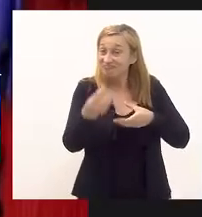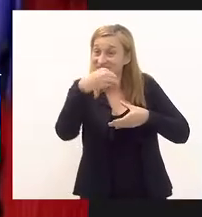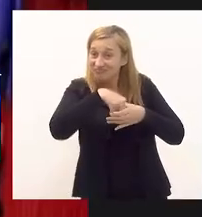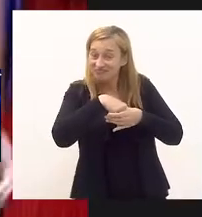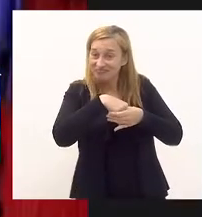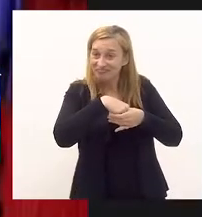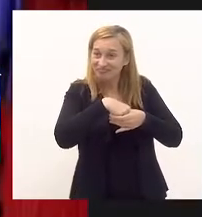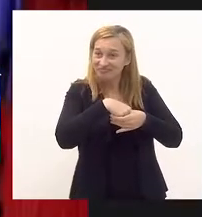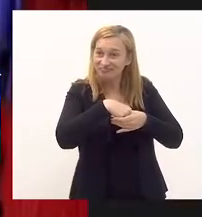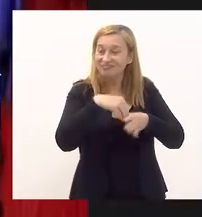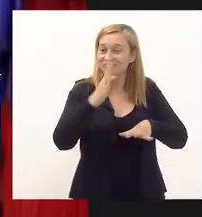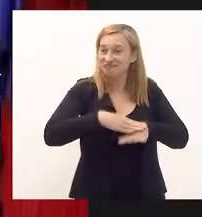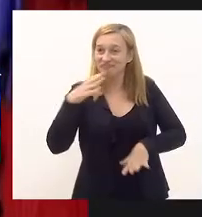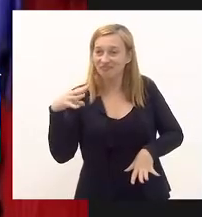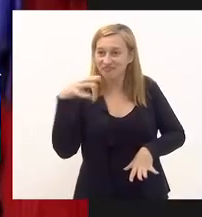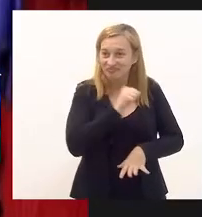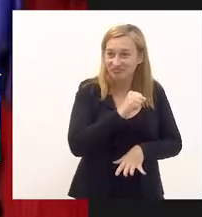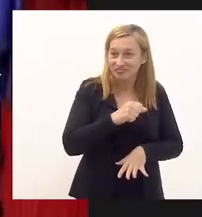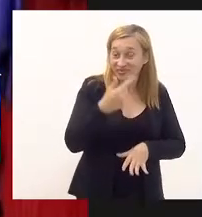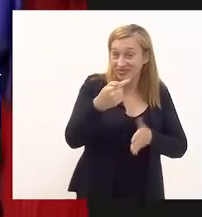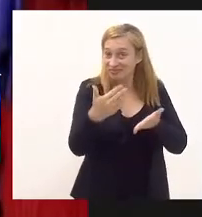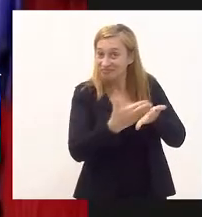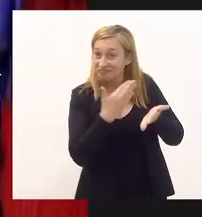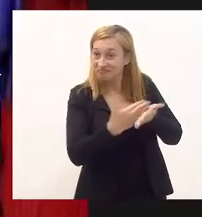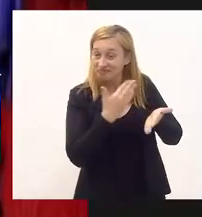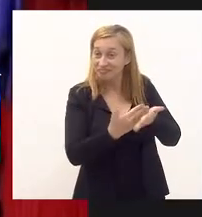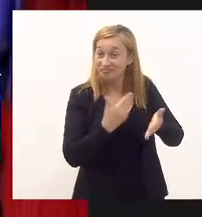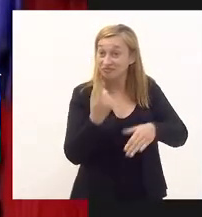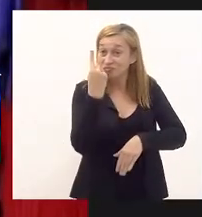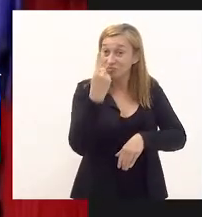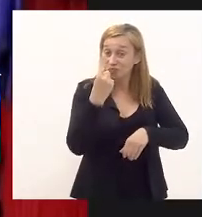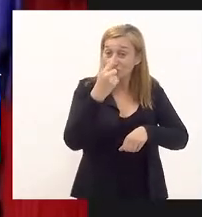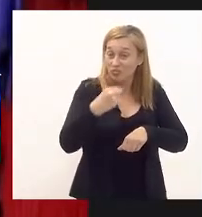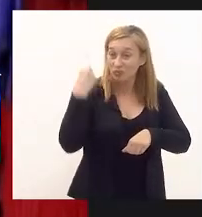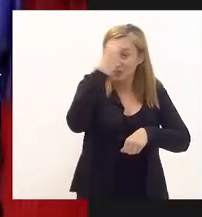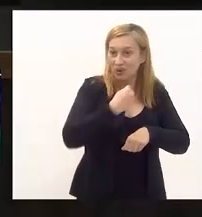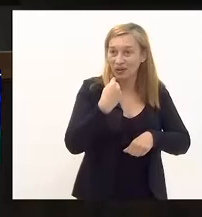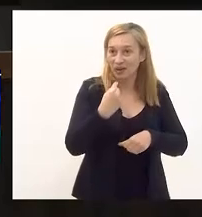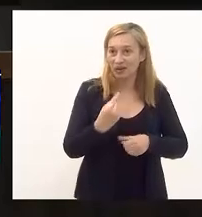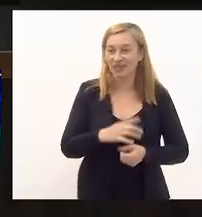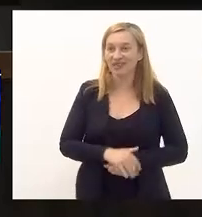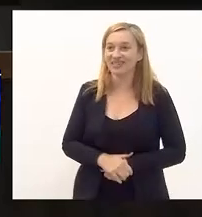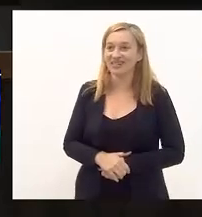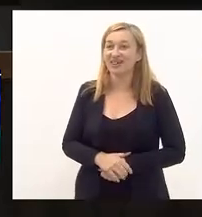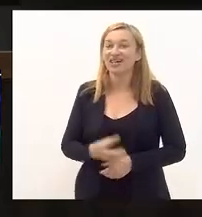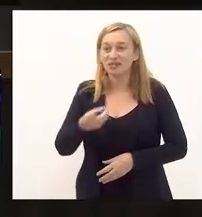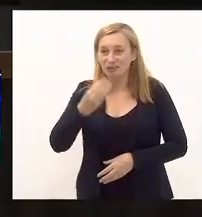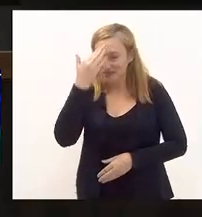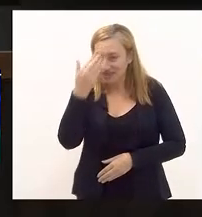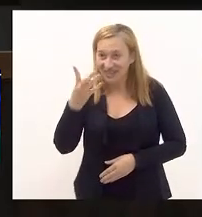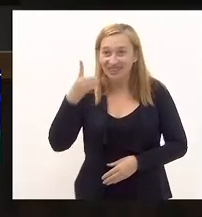ainda foi mais ágil em sete páginas no tempo de uma hora após obrigada deputada